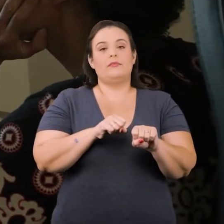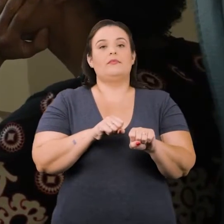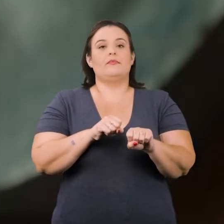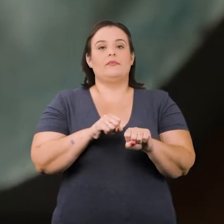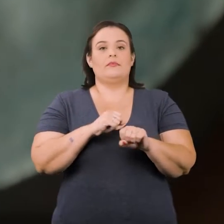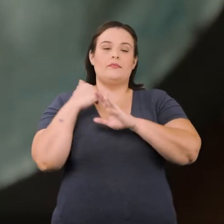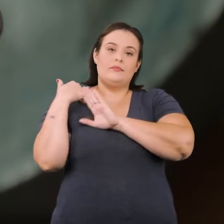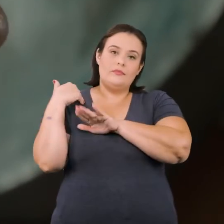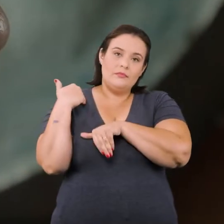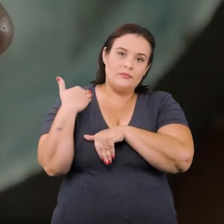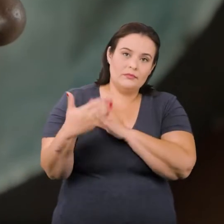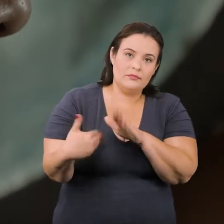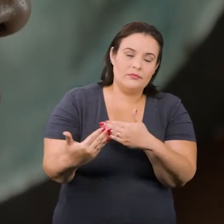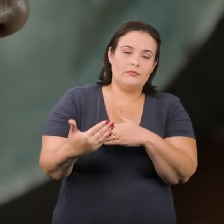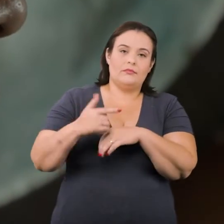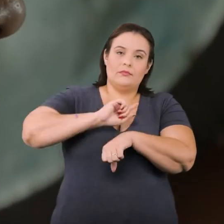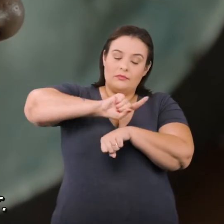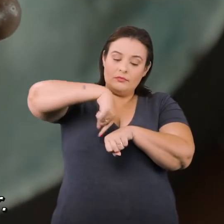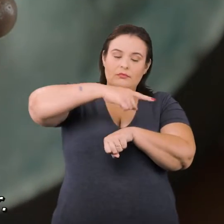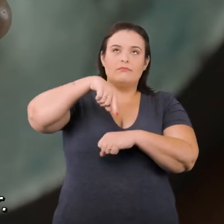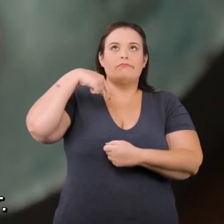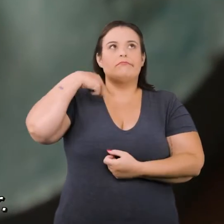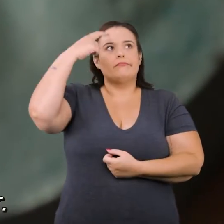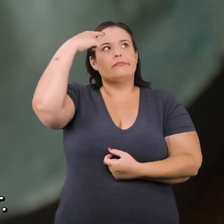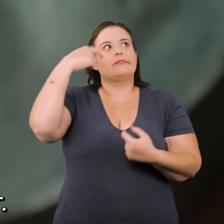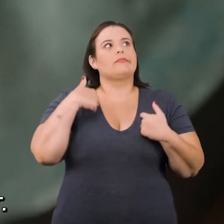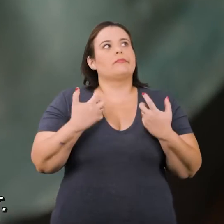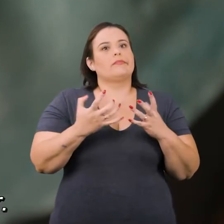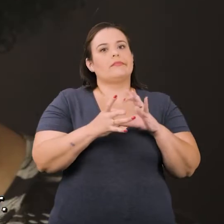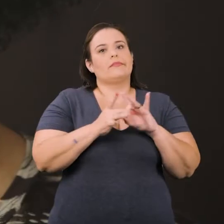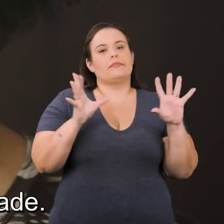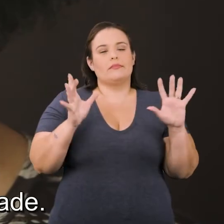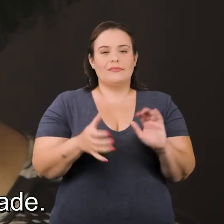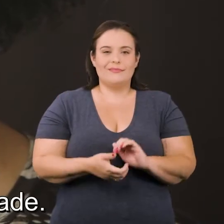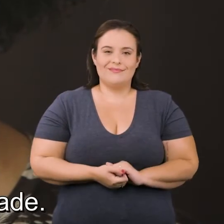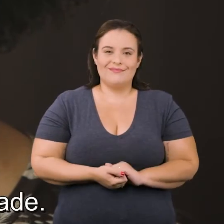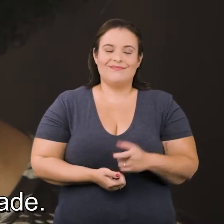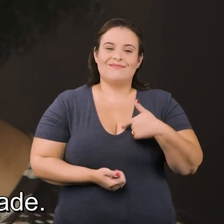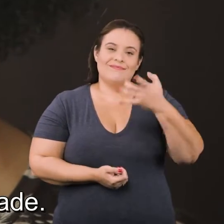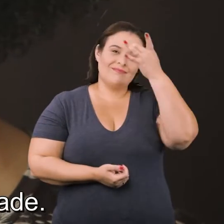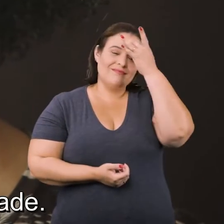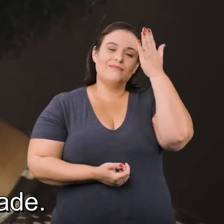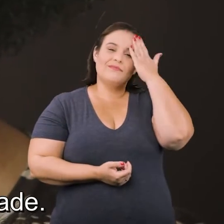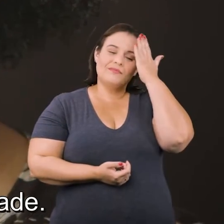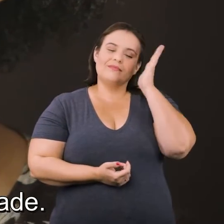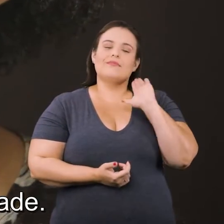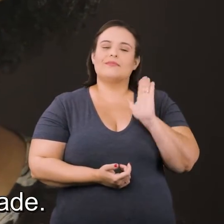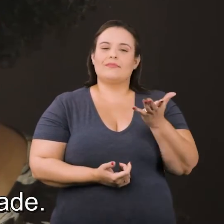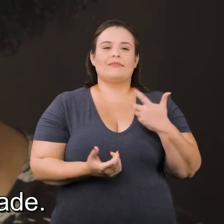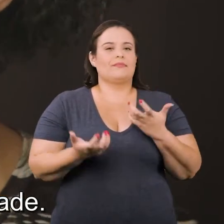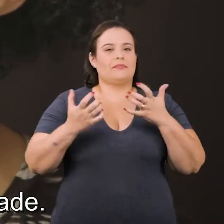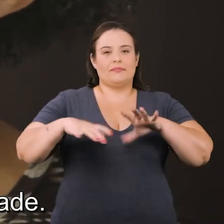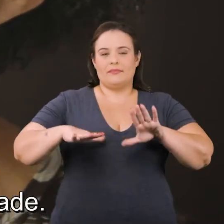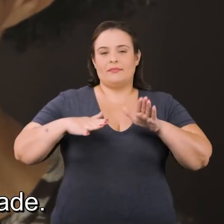e era um processo de ficar olhando as horas, de me ver livre daquele lugar. Eu já tinha consciência que eu não queria